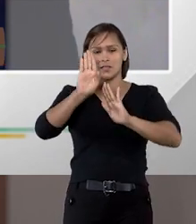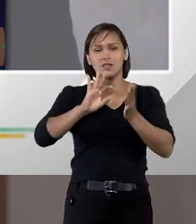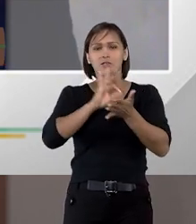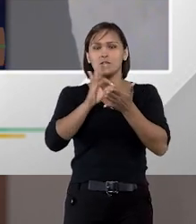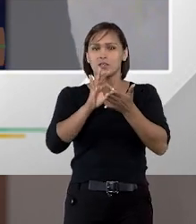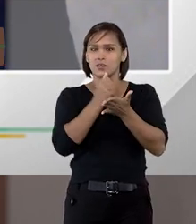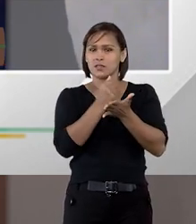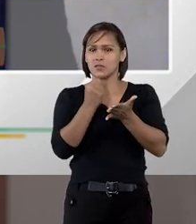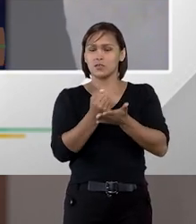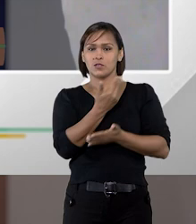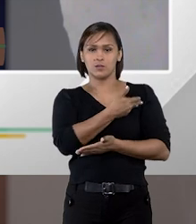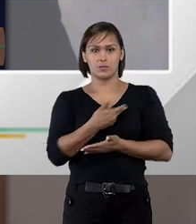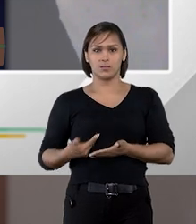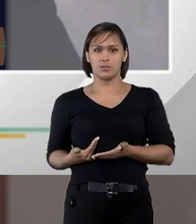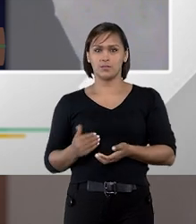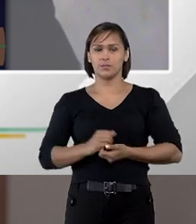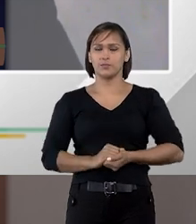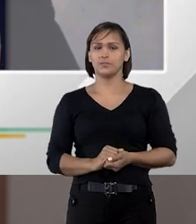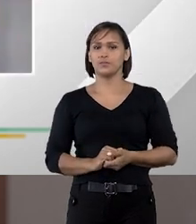licitações e contratações públicas